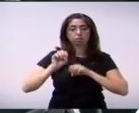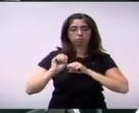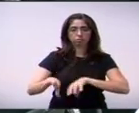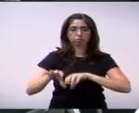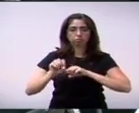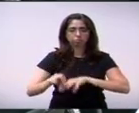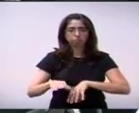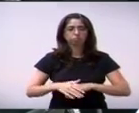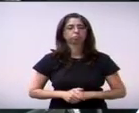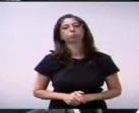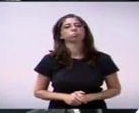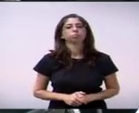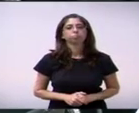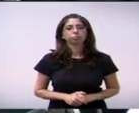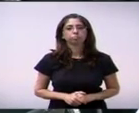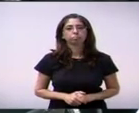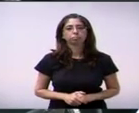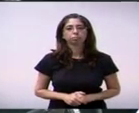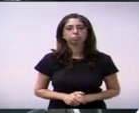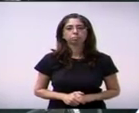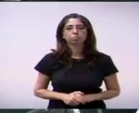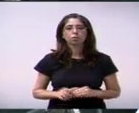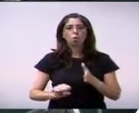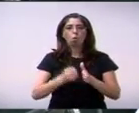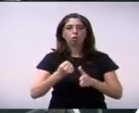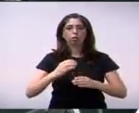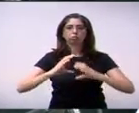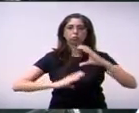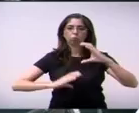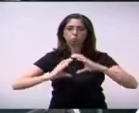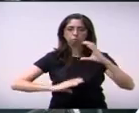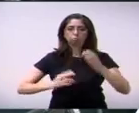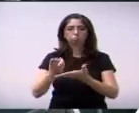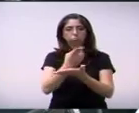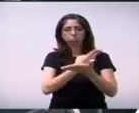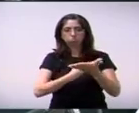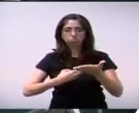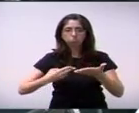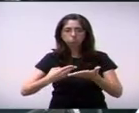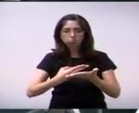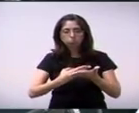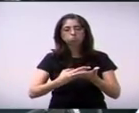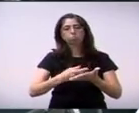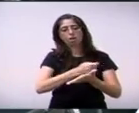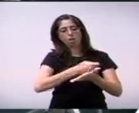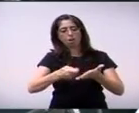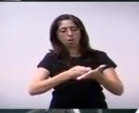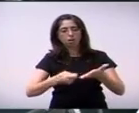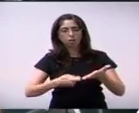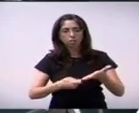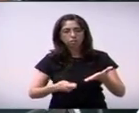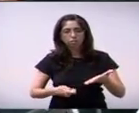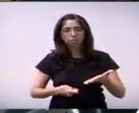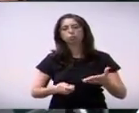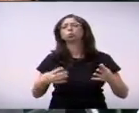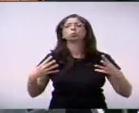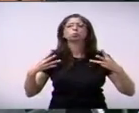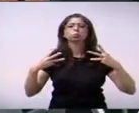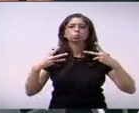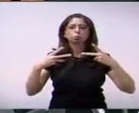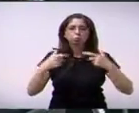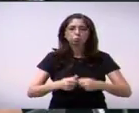educação no 8º concurso de desenho, redação, controle geral